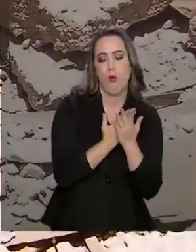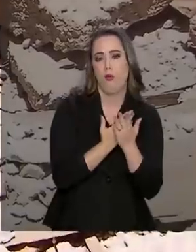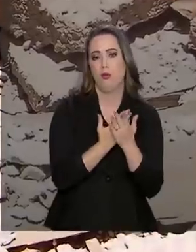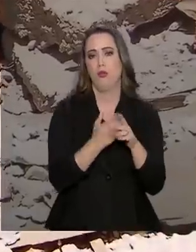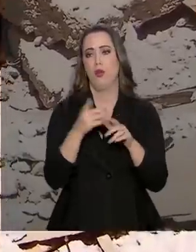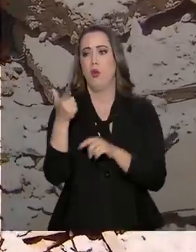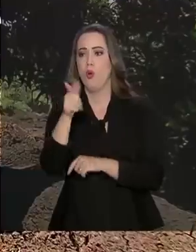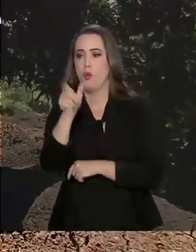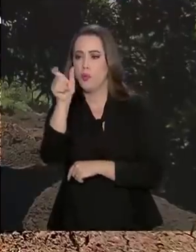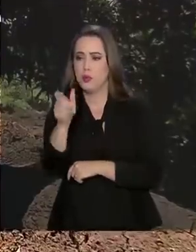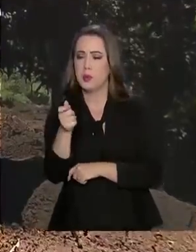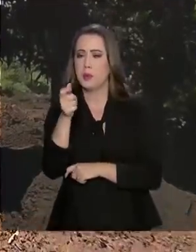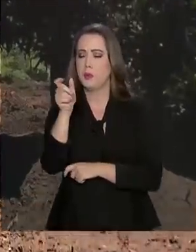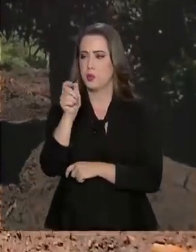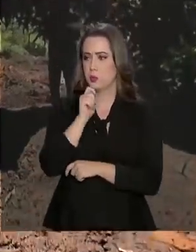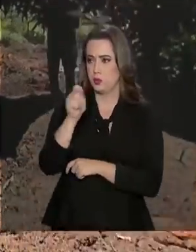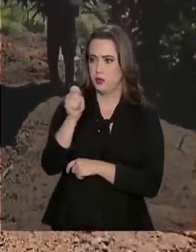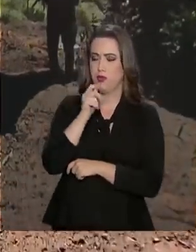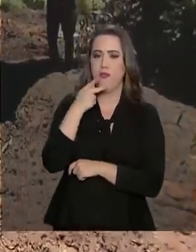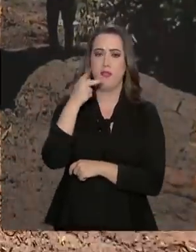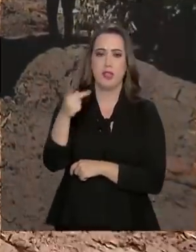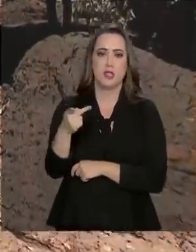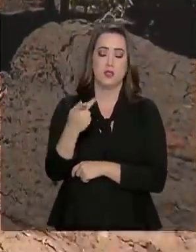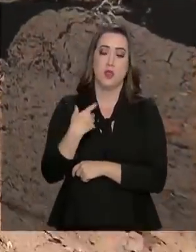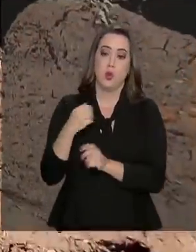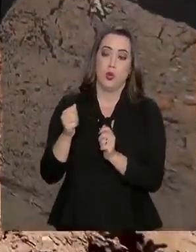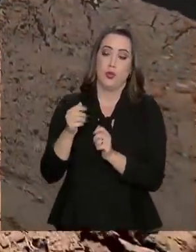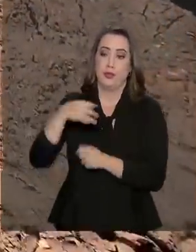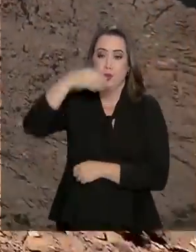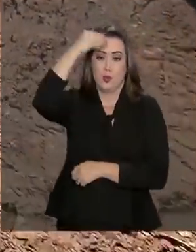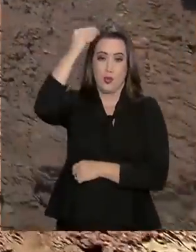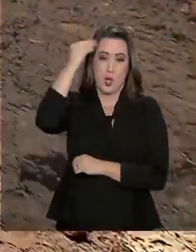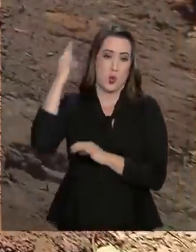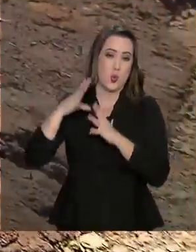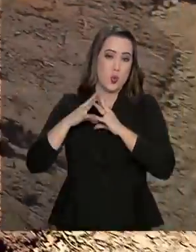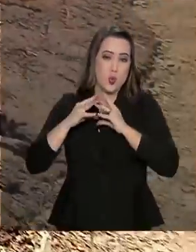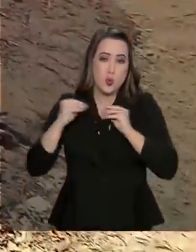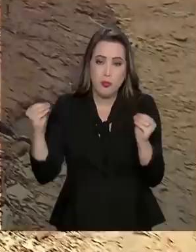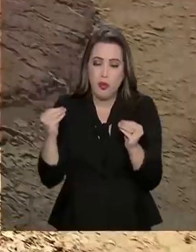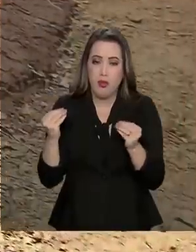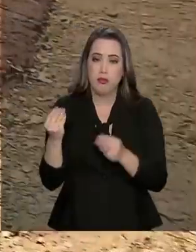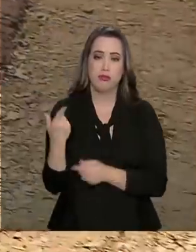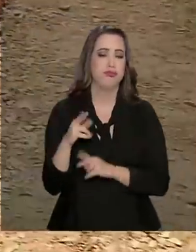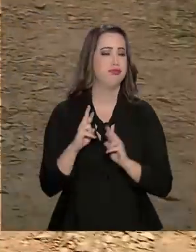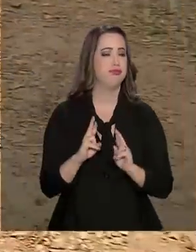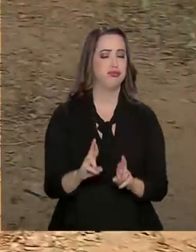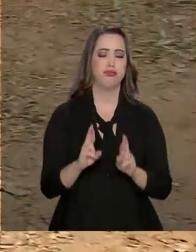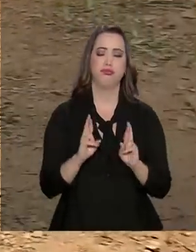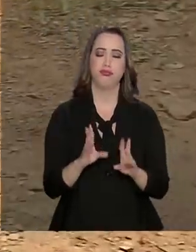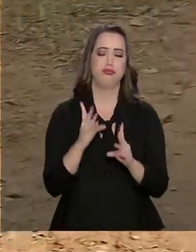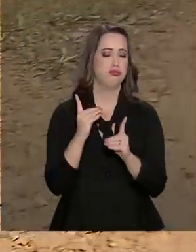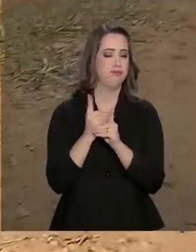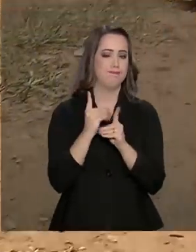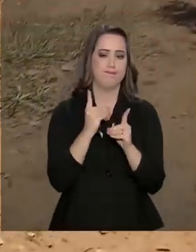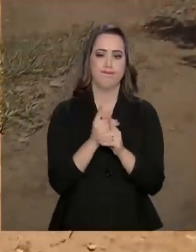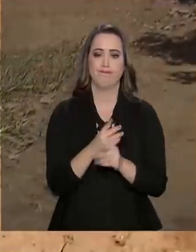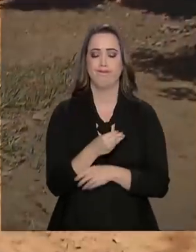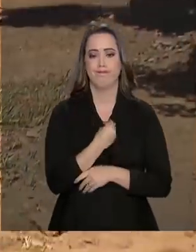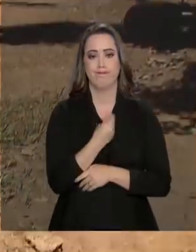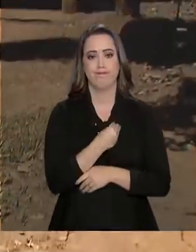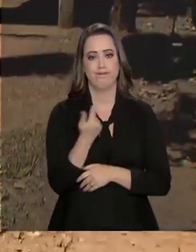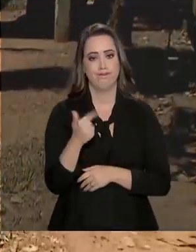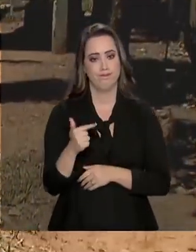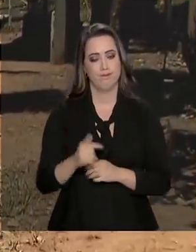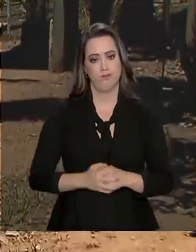um outro senhor que eu entrevistei disse que está com um sobrinho desaparecido e já sem esperança de encontrá-lo com vida